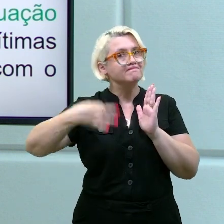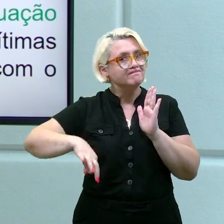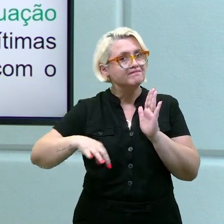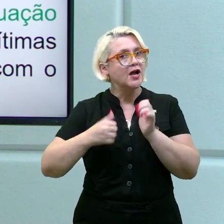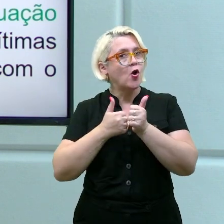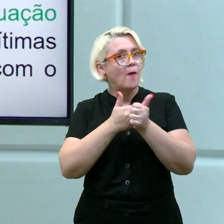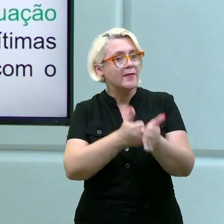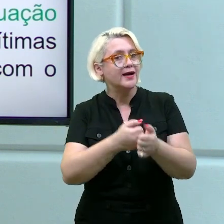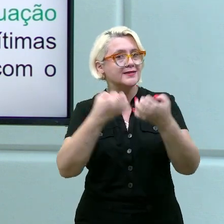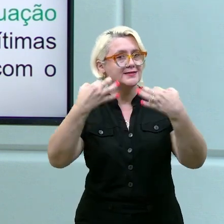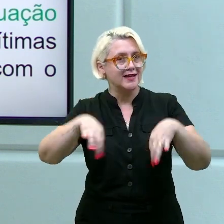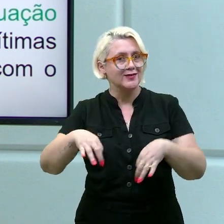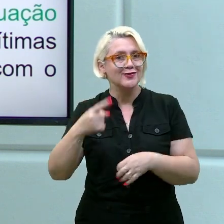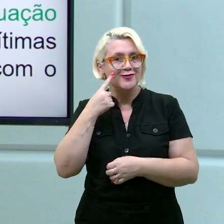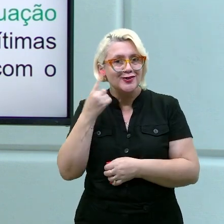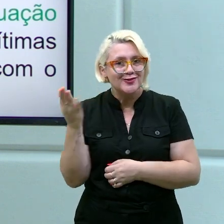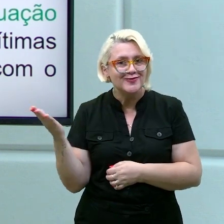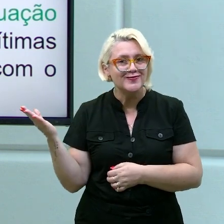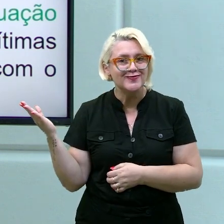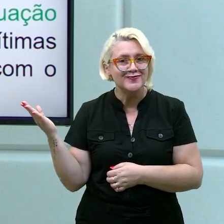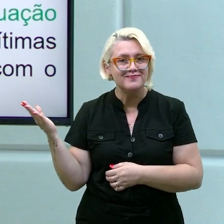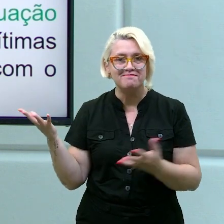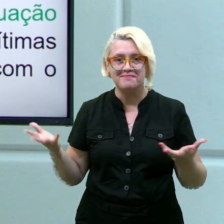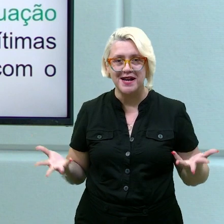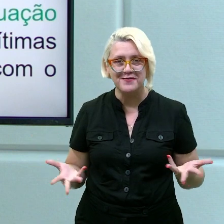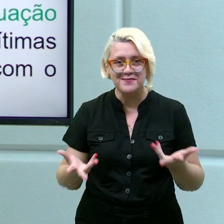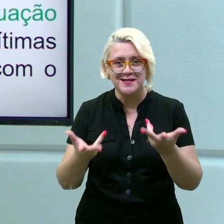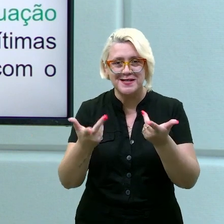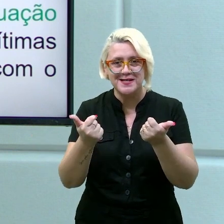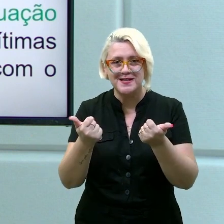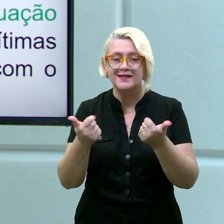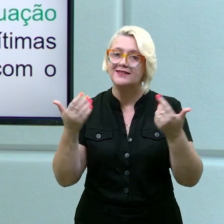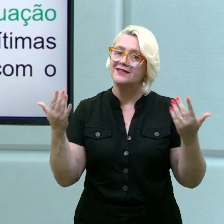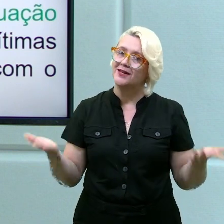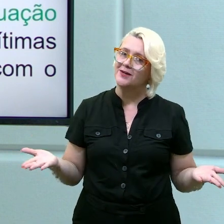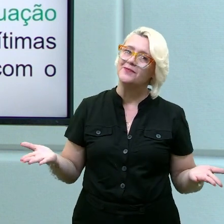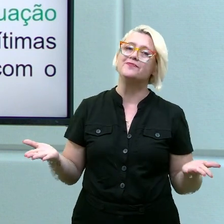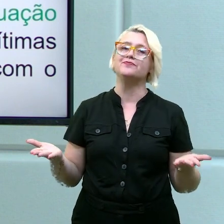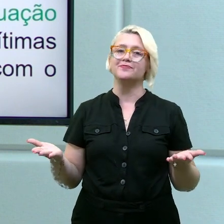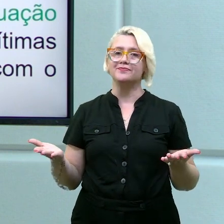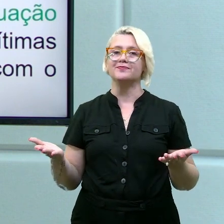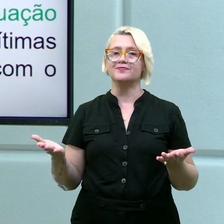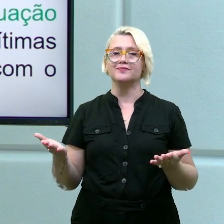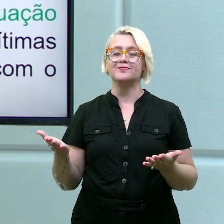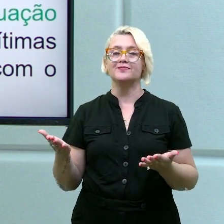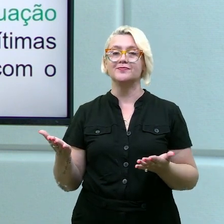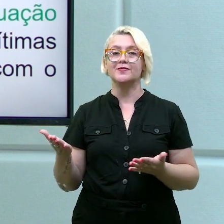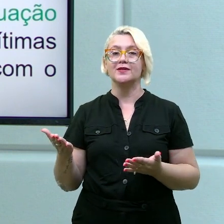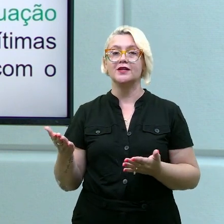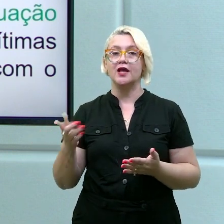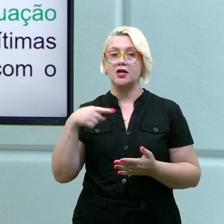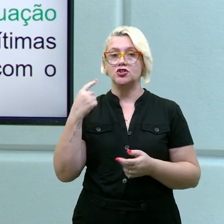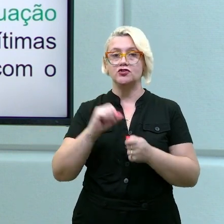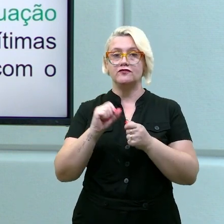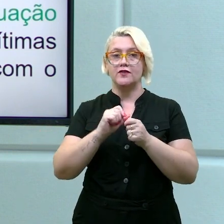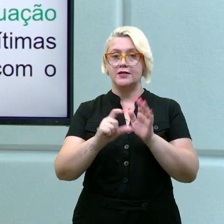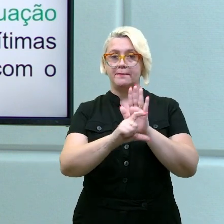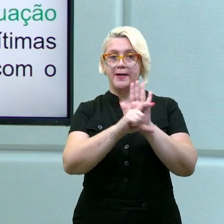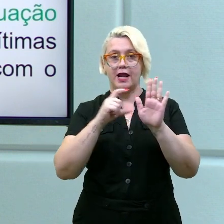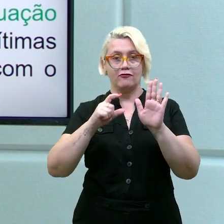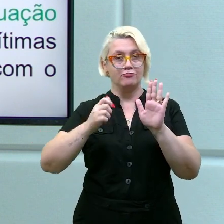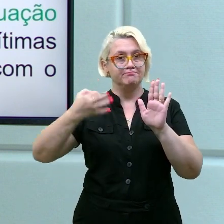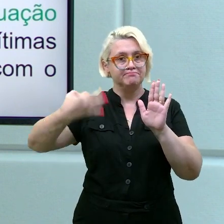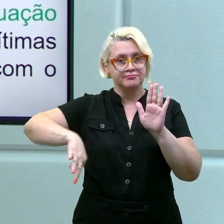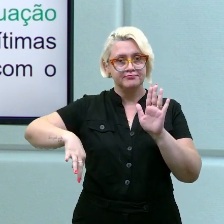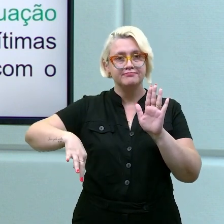te acompanhando. Viu só? Que maravilha! Então, pessoal, é assim que a gente constrói um bom parágrafo. Então, nós